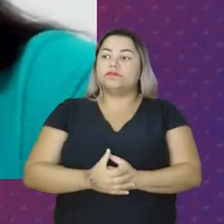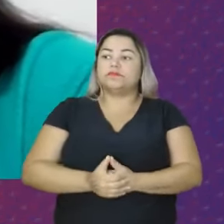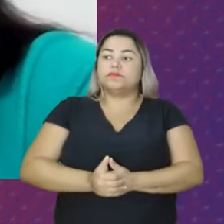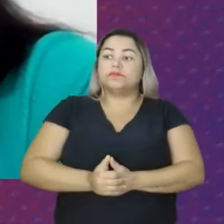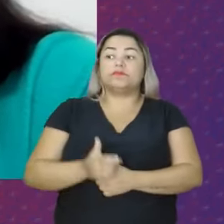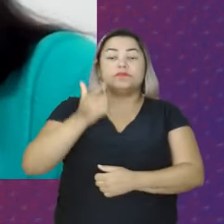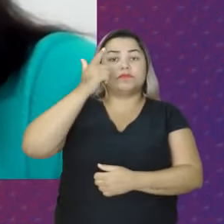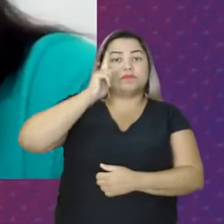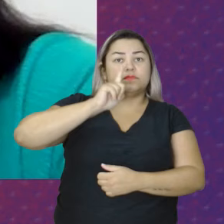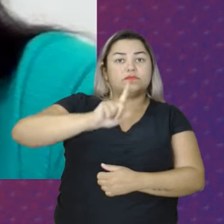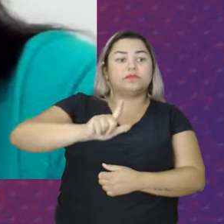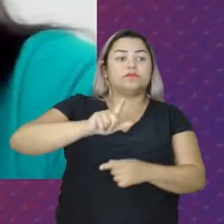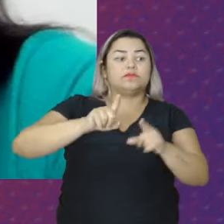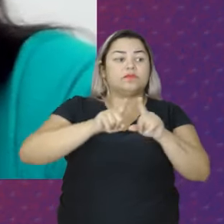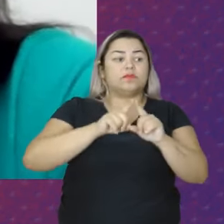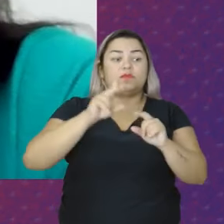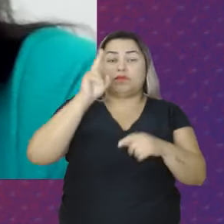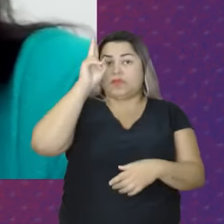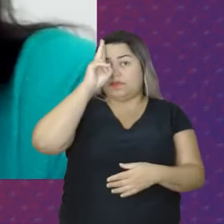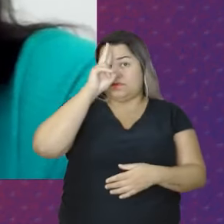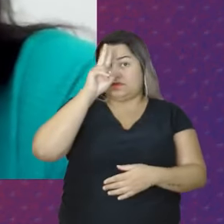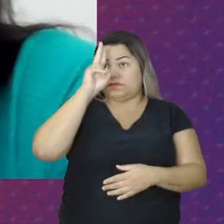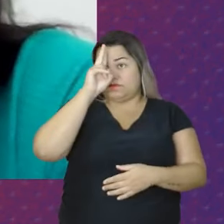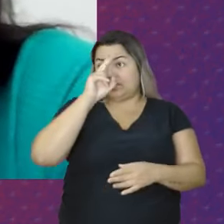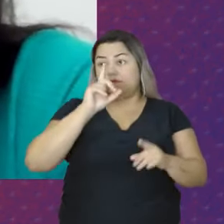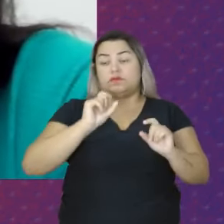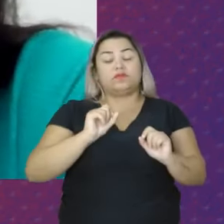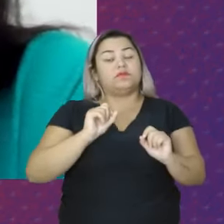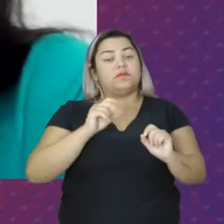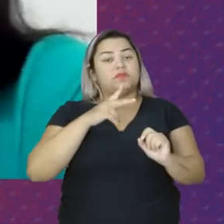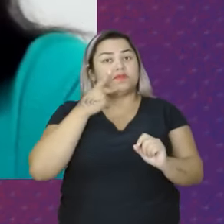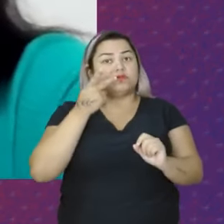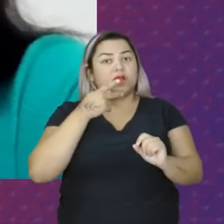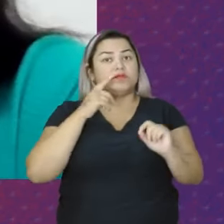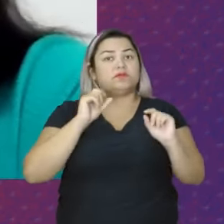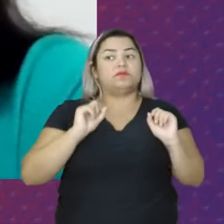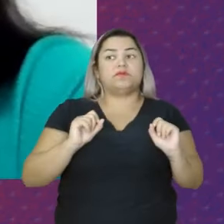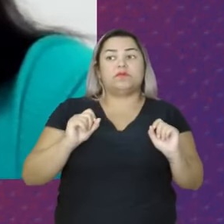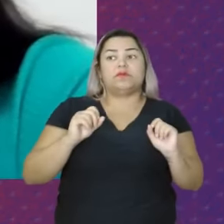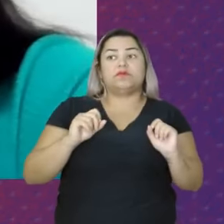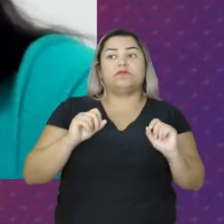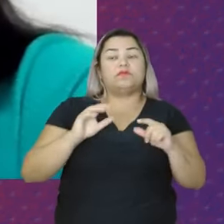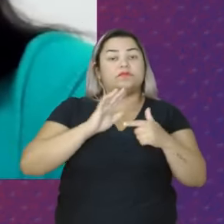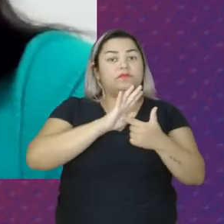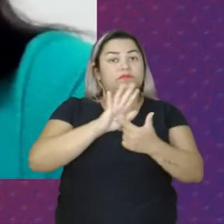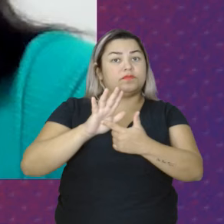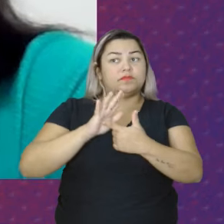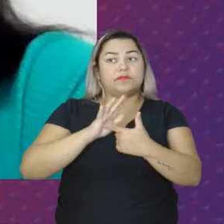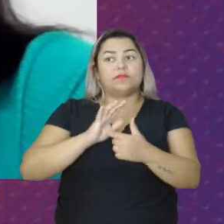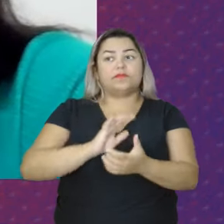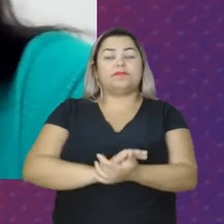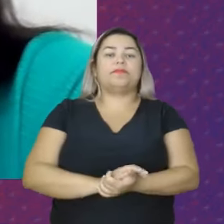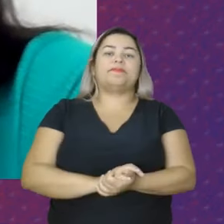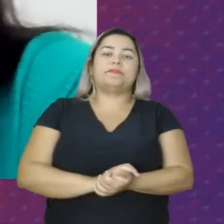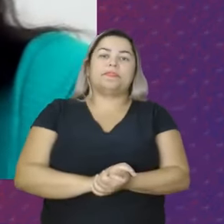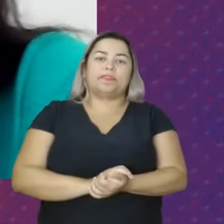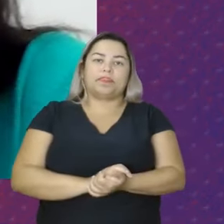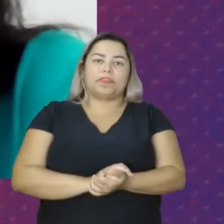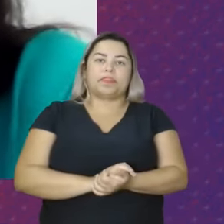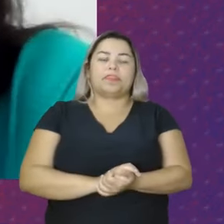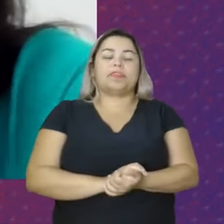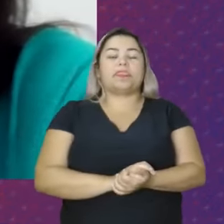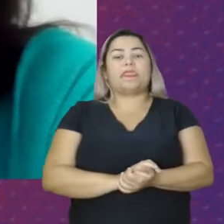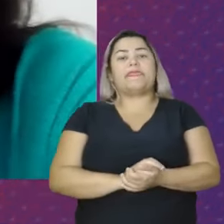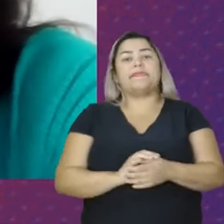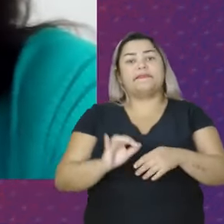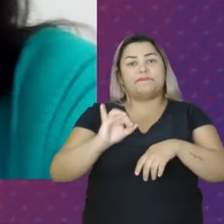Conseguiu montar Esse panorama histórico A partir Dessas entrevistas E eu vou colocar Um pouquinho aqui Para vocês Então a Central